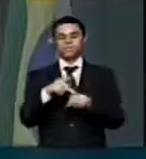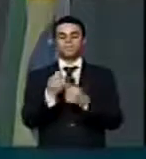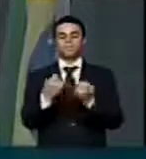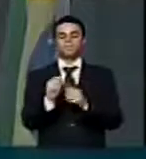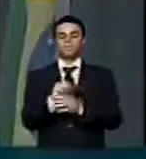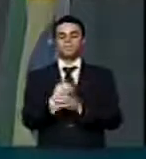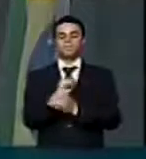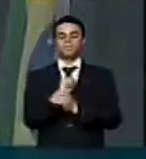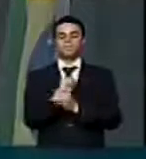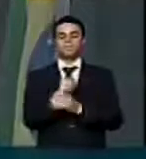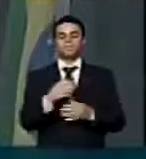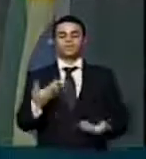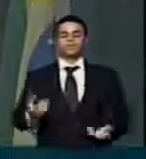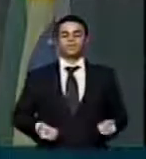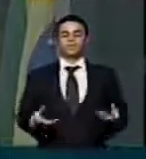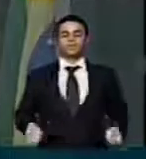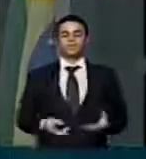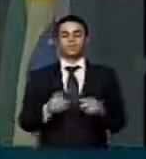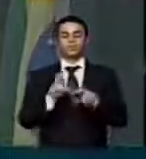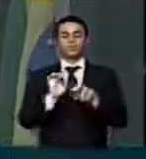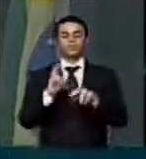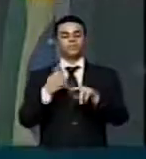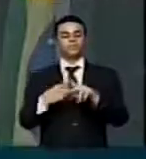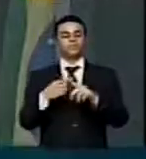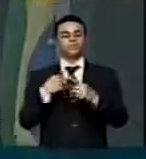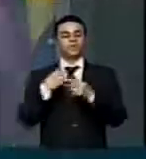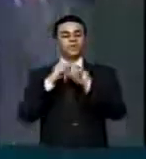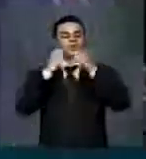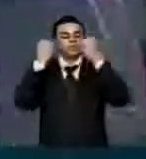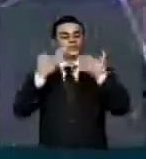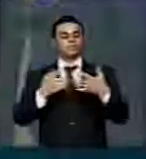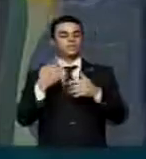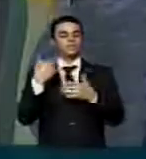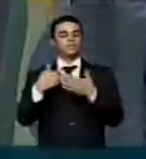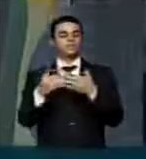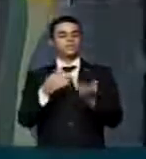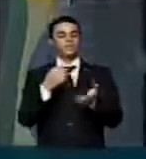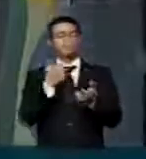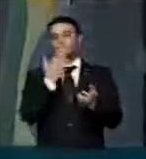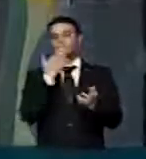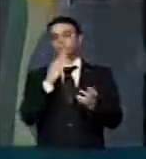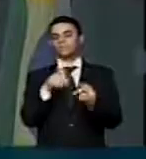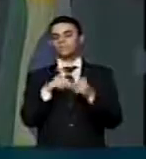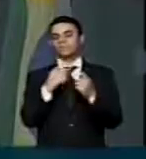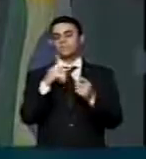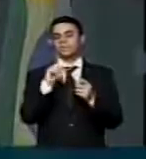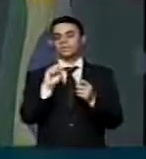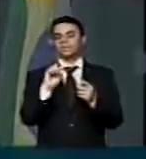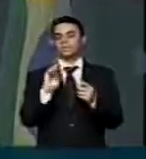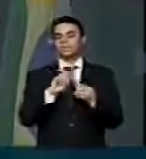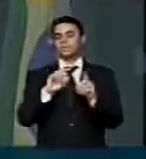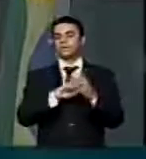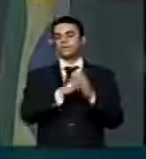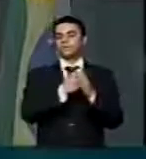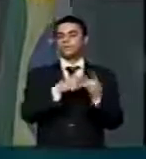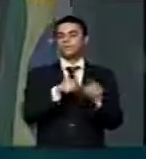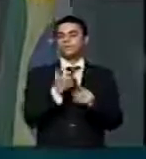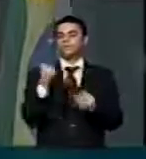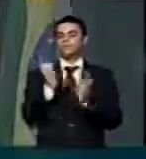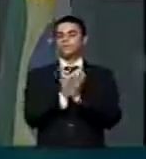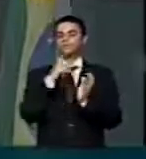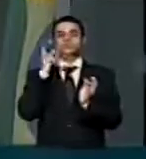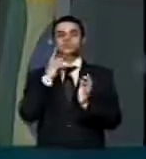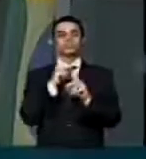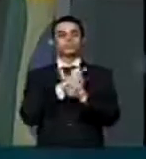de gastos. É apenas para deixar clara a posição de cada um. PSDB não está em obstrução, os demais partidos de oposição não estão em